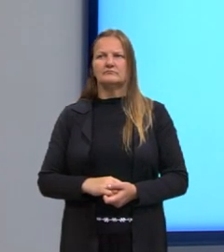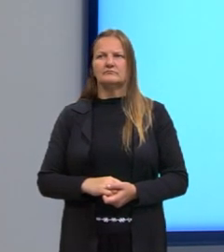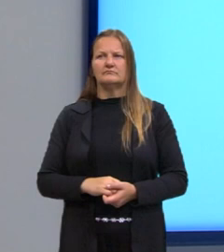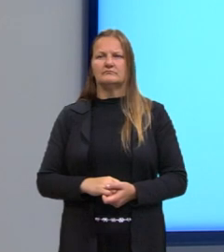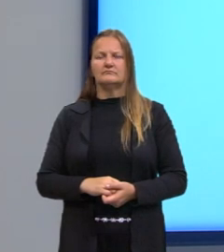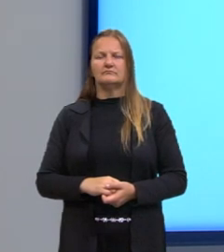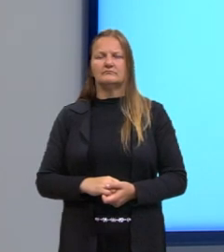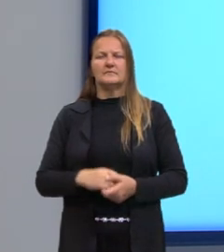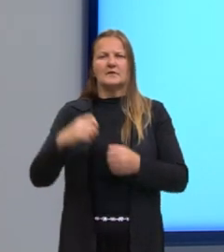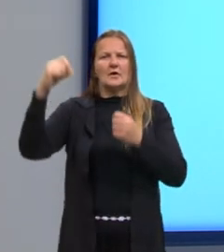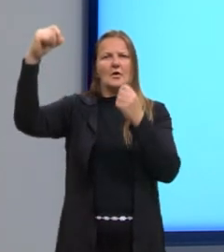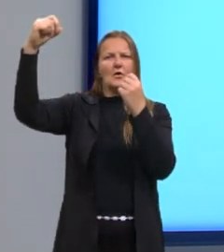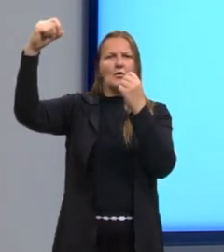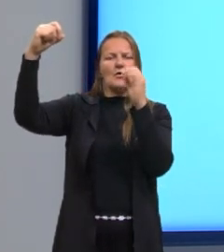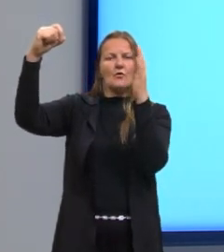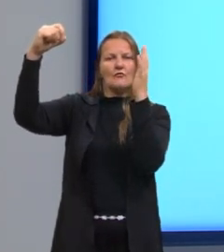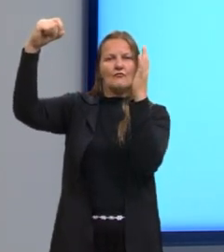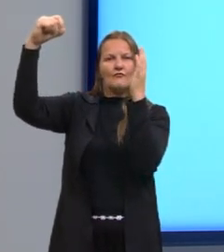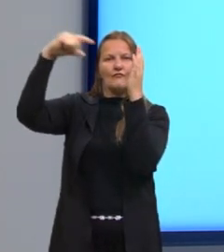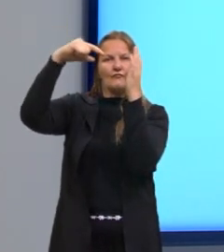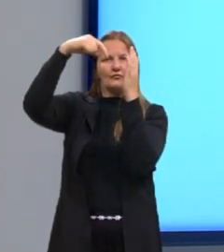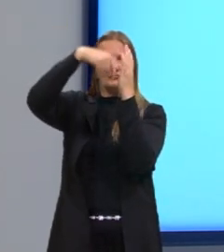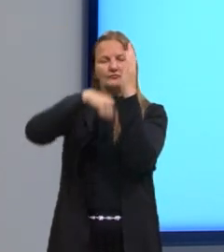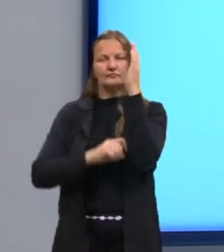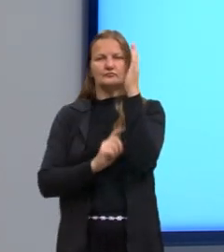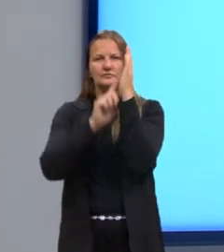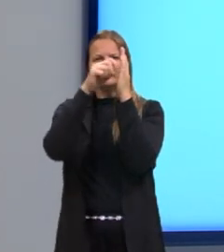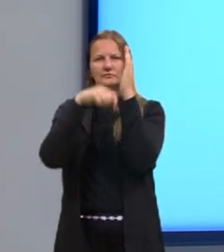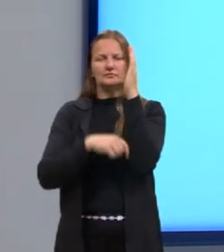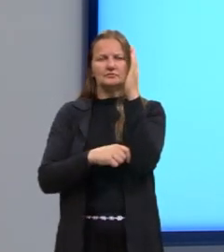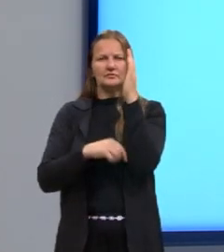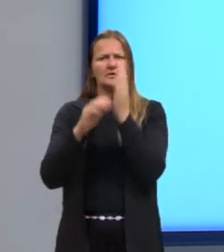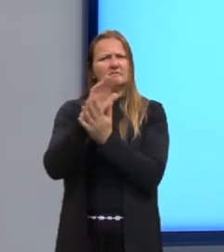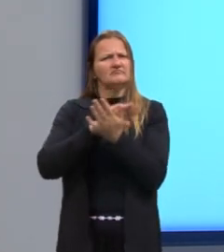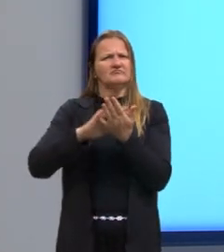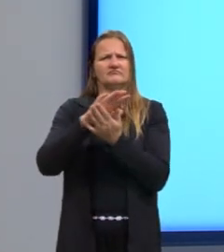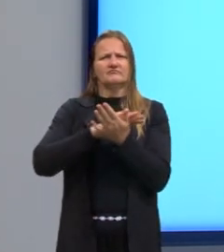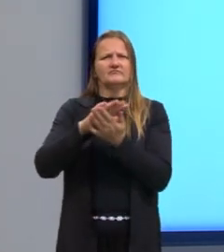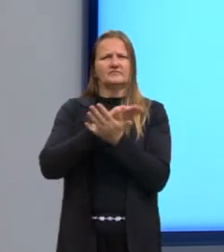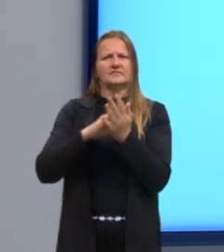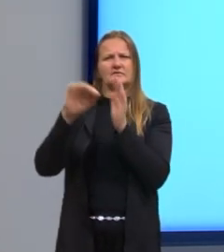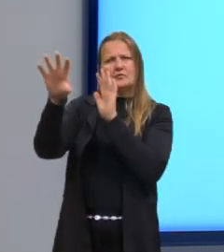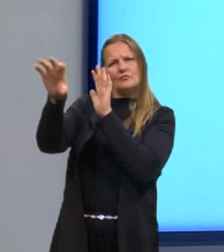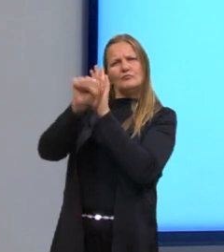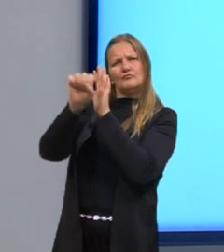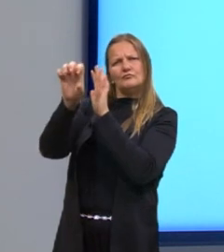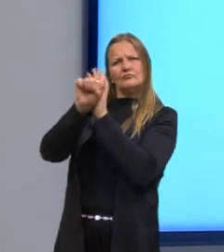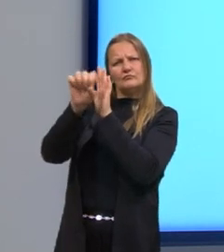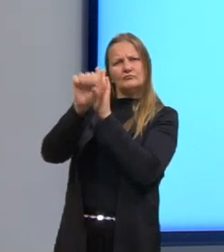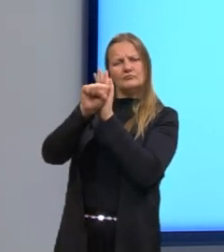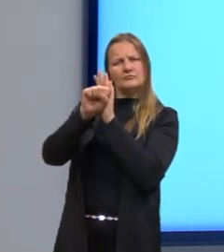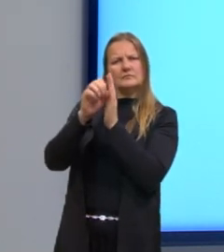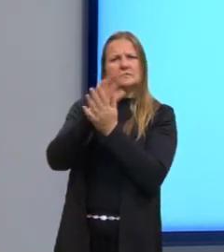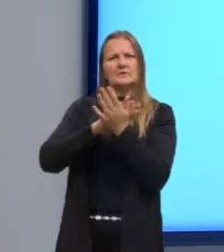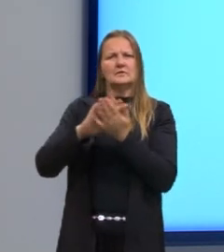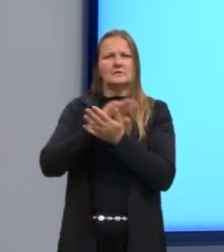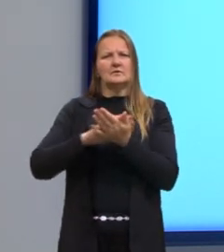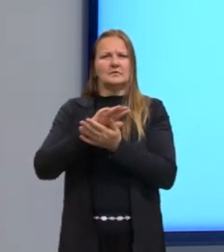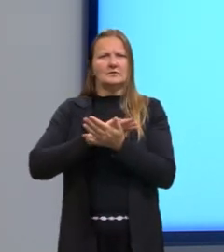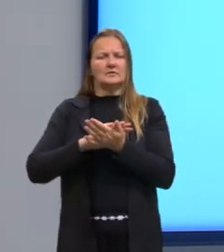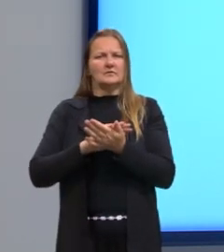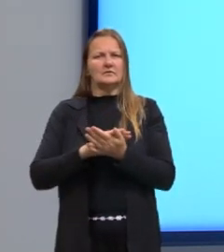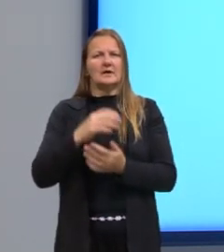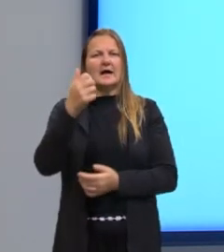A fotossíntese e a quimiosíntese. Por quê? Porque elas são contrário, elas são anabólicas. Elas não catabolizam, elas